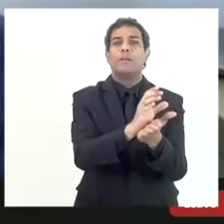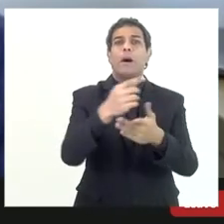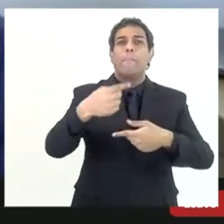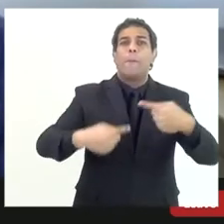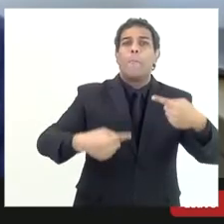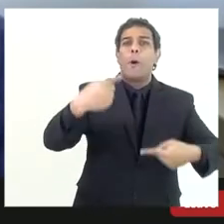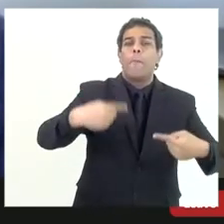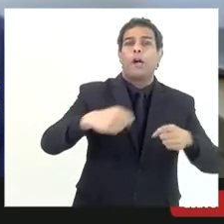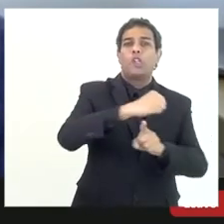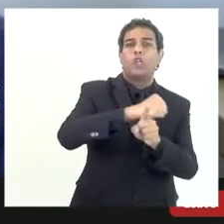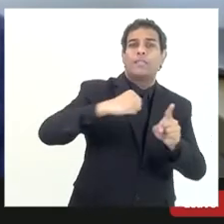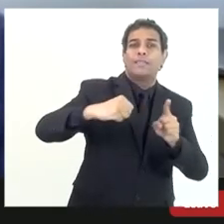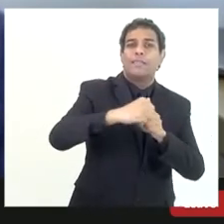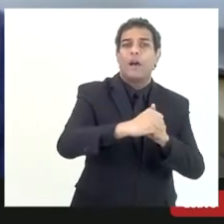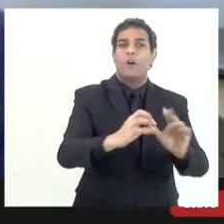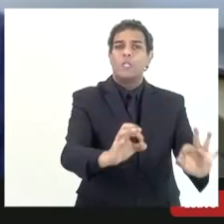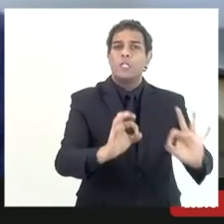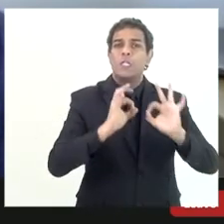delitas